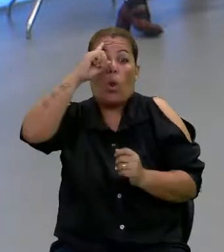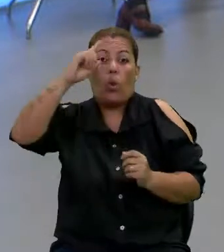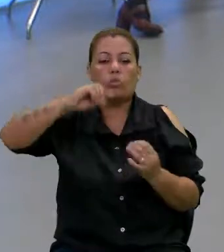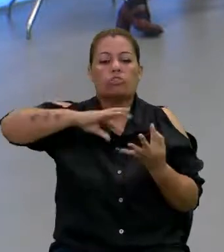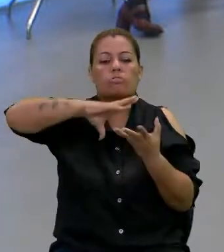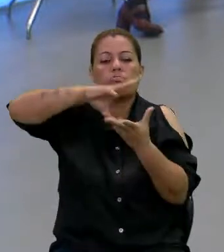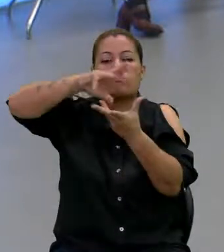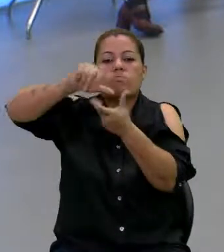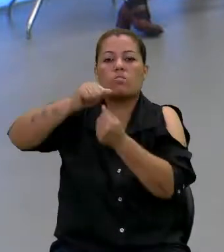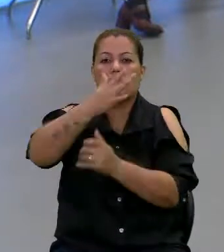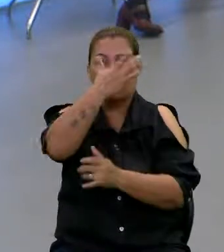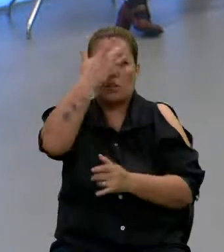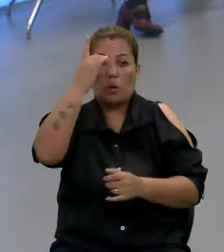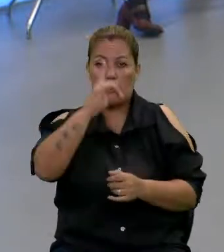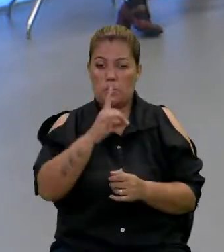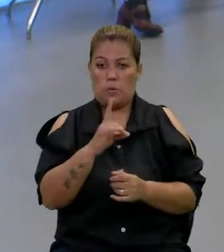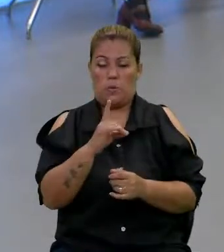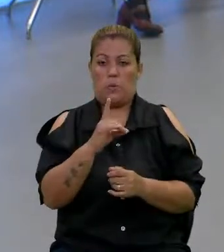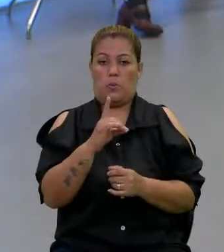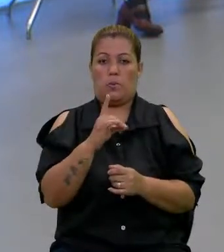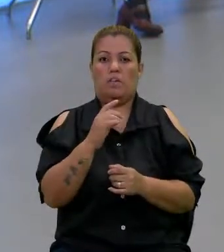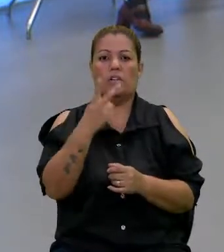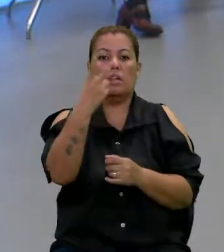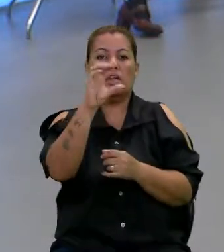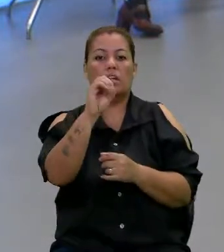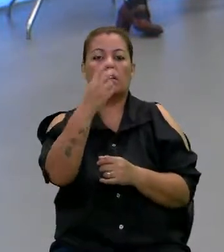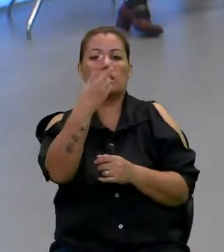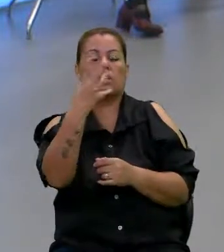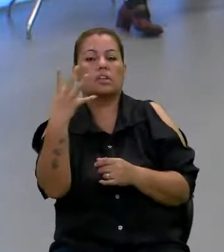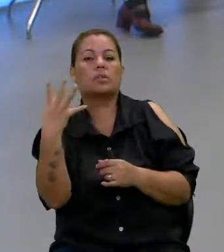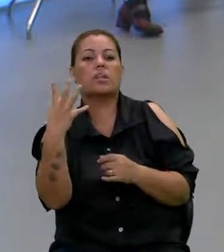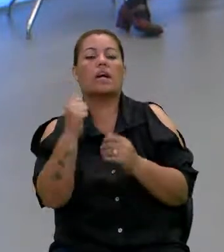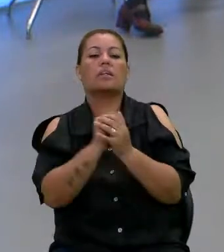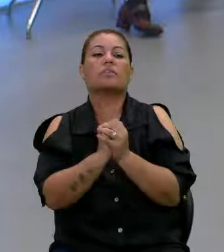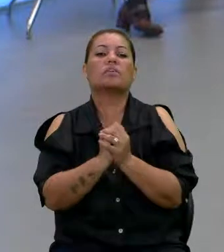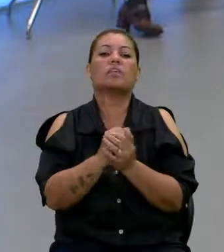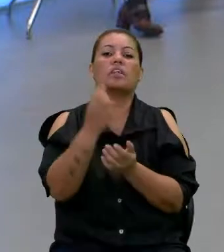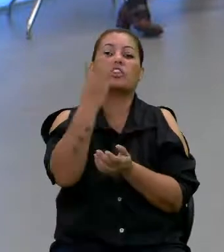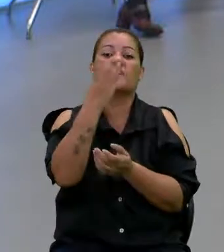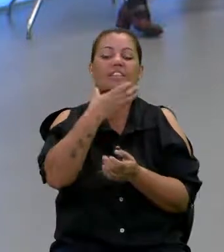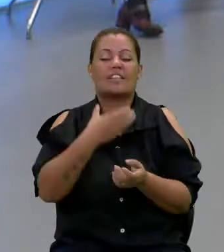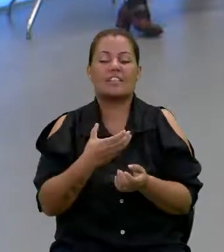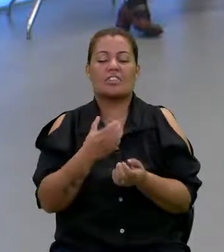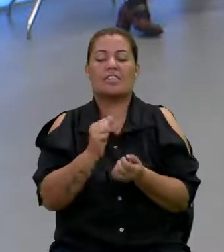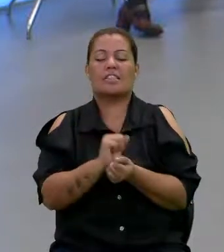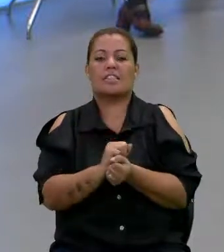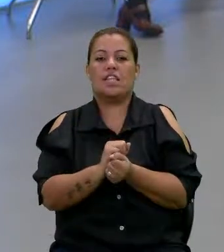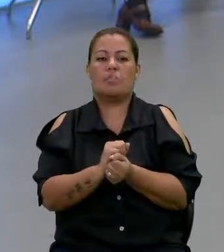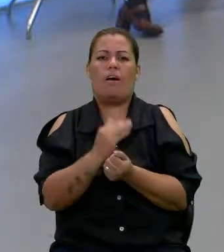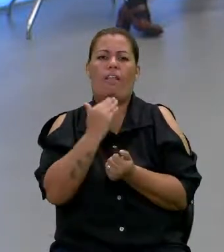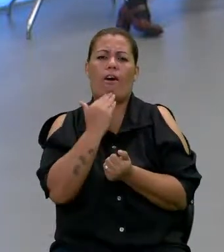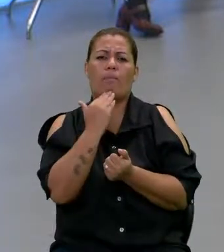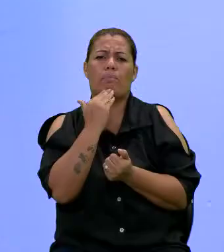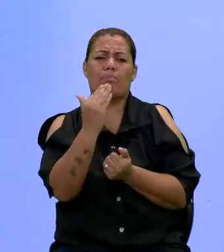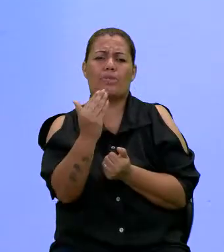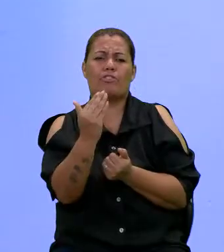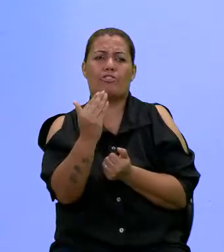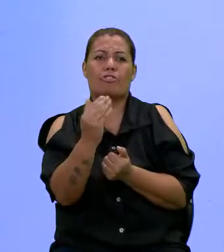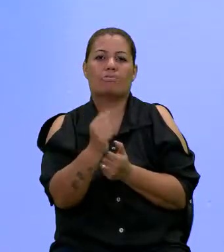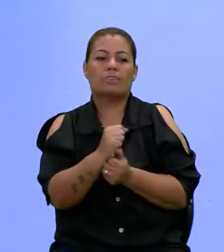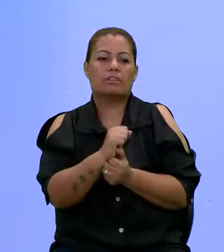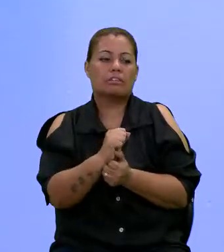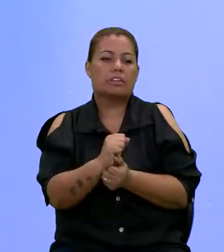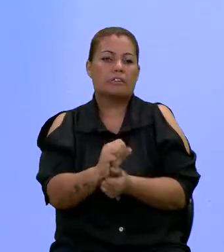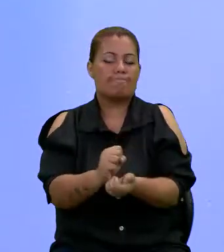da Pessoa com Deficiência, em 2014. Sim, em 2014, dia 3 de dezembro, né? Ela aclamou, gente, uma das coisas que me